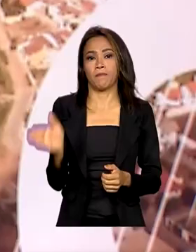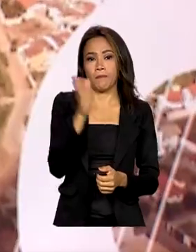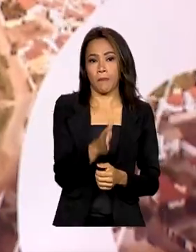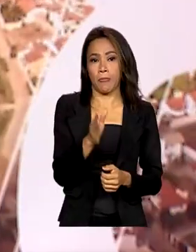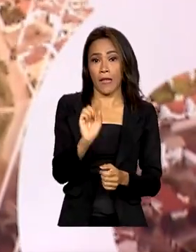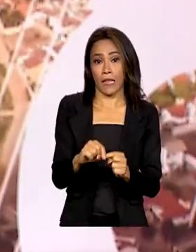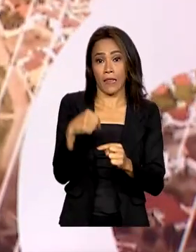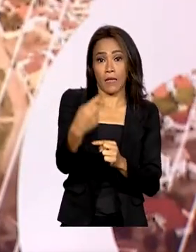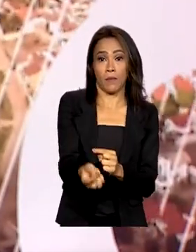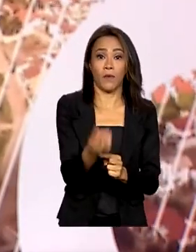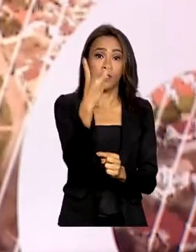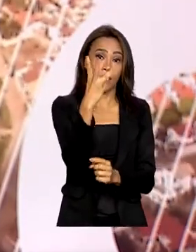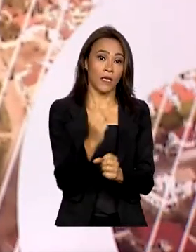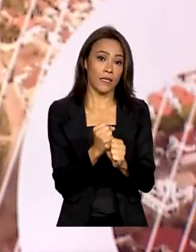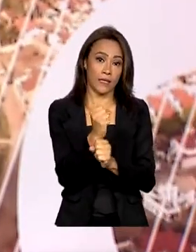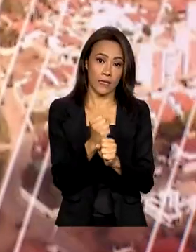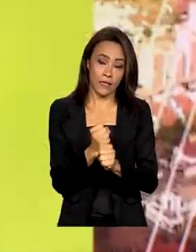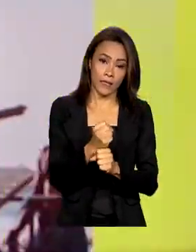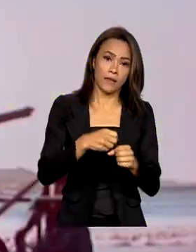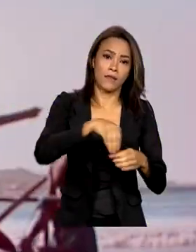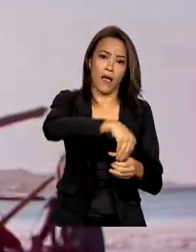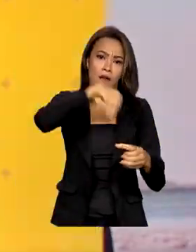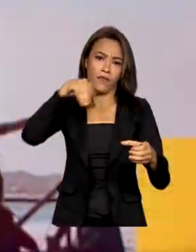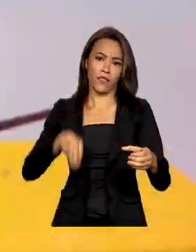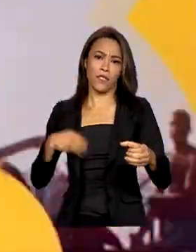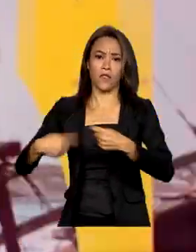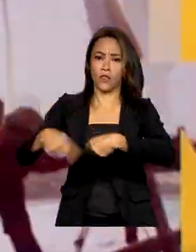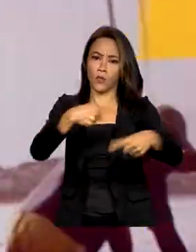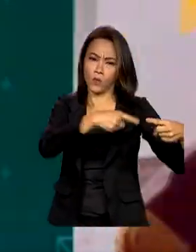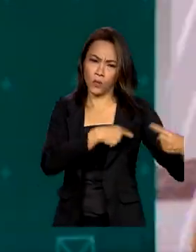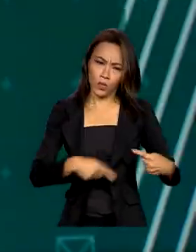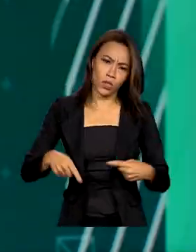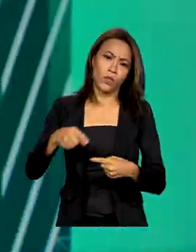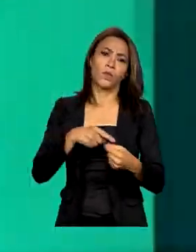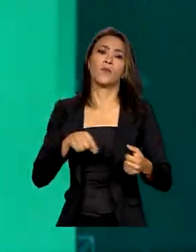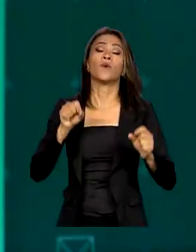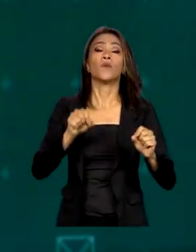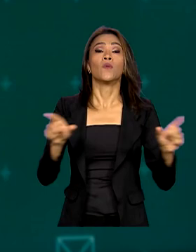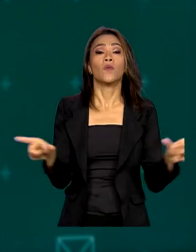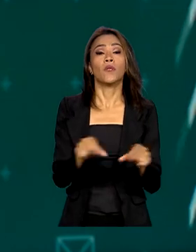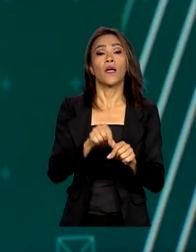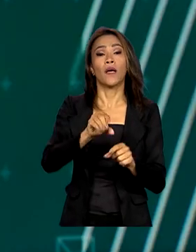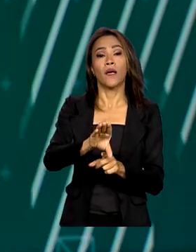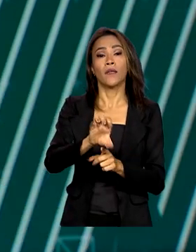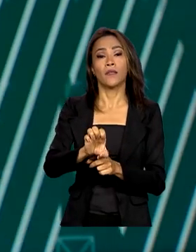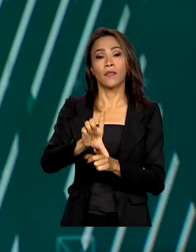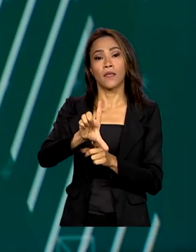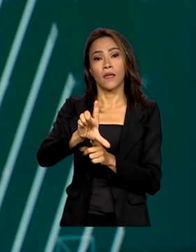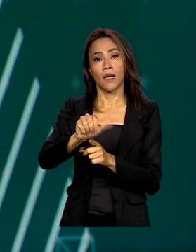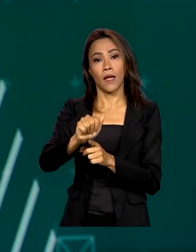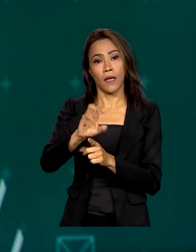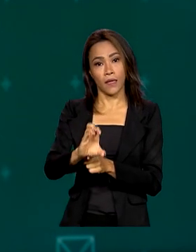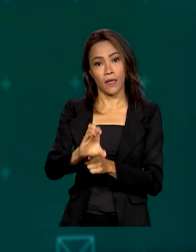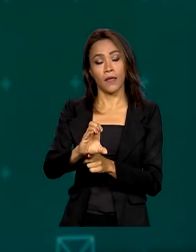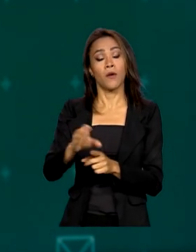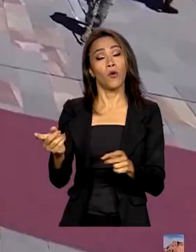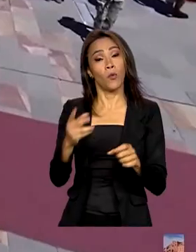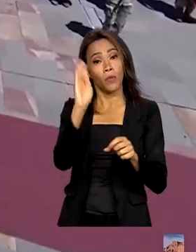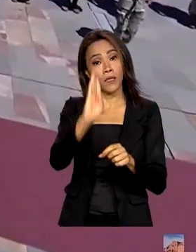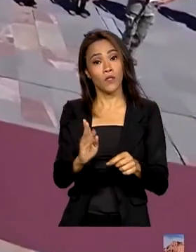de três anos afastado das discussões dos países latino-americanos e caribenhos, o Brasil volta a integrar a CELAC.